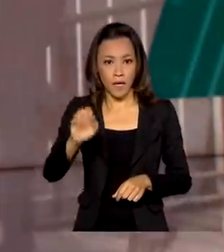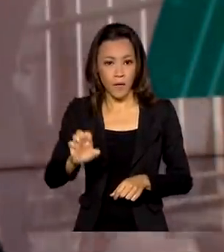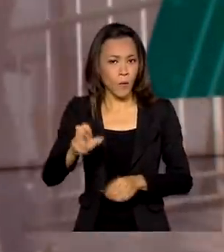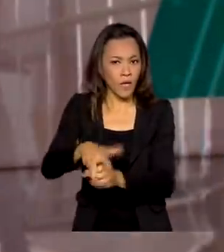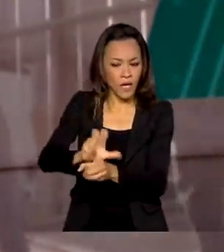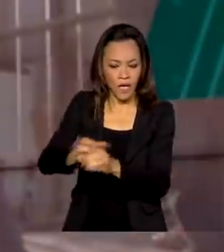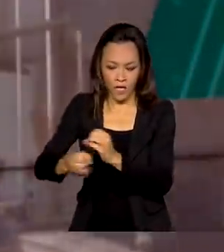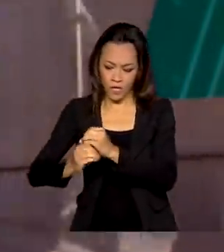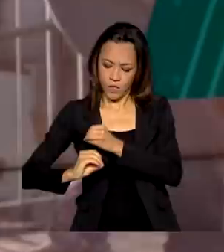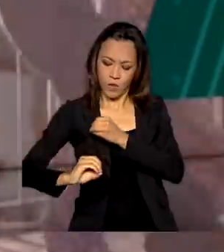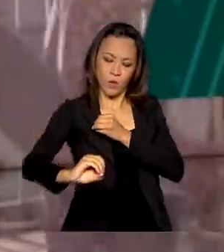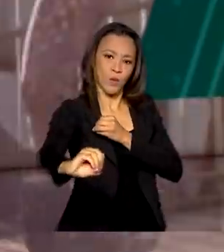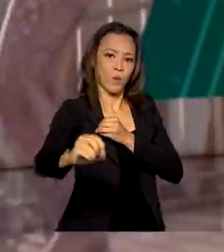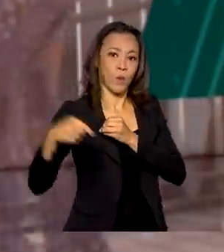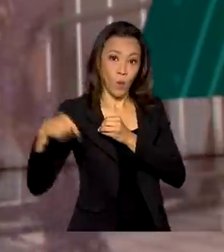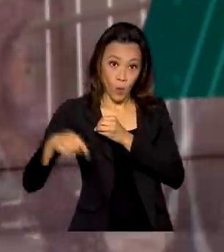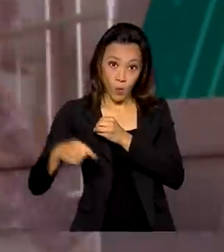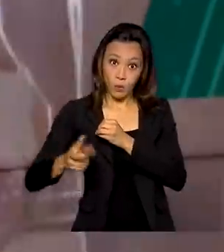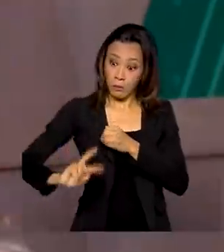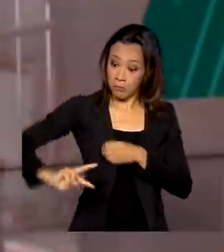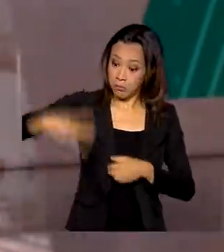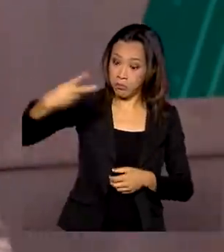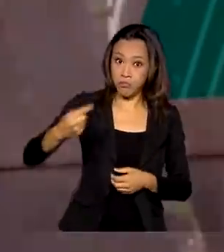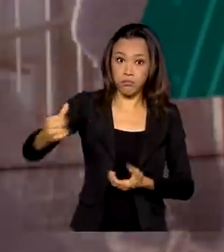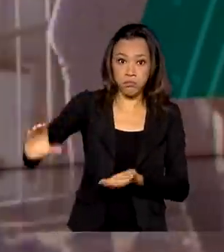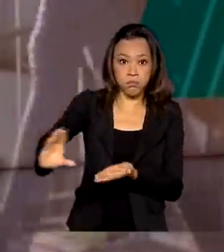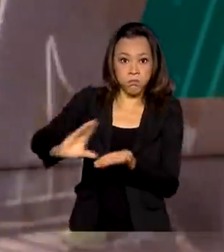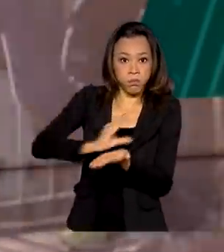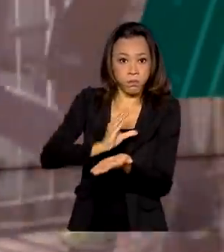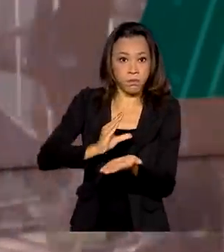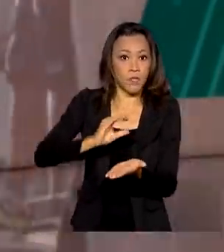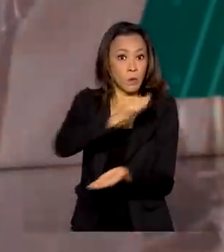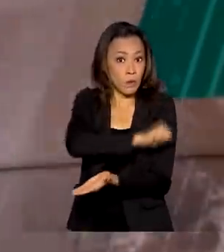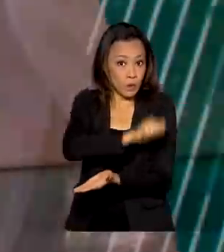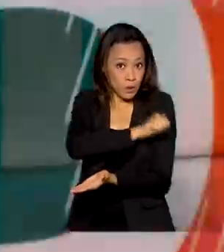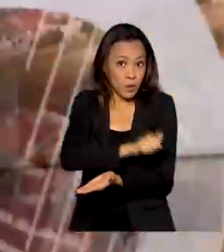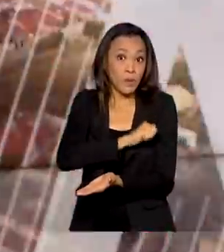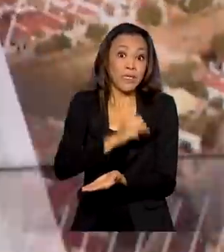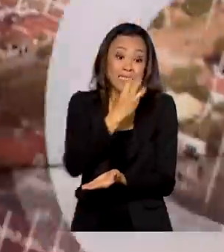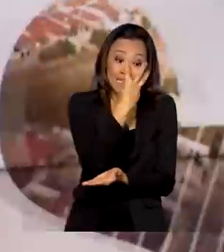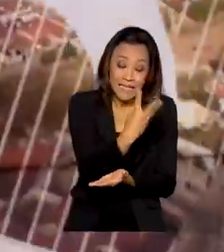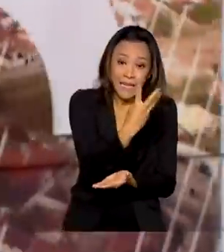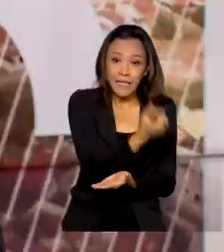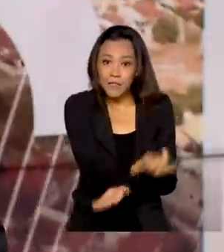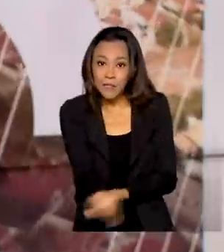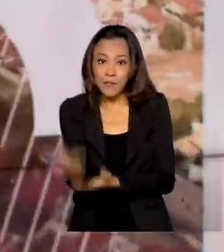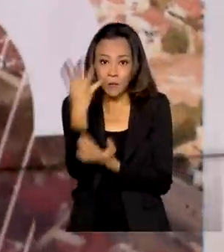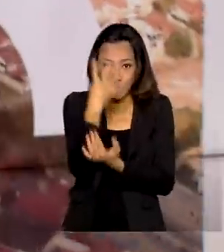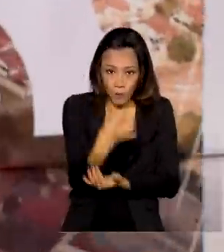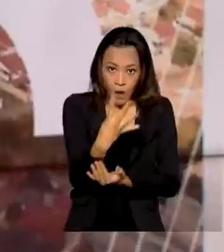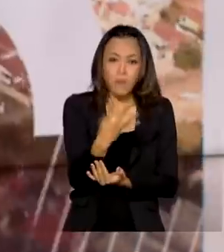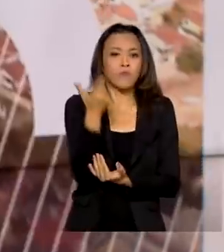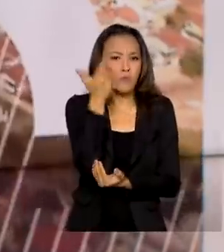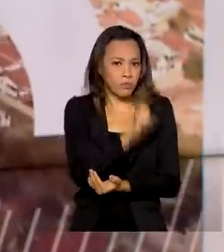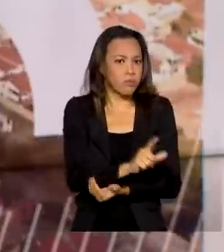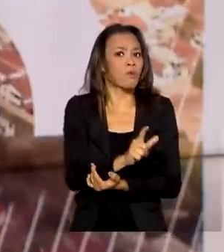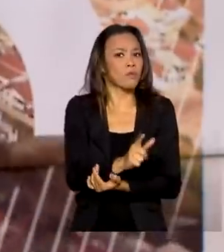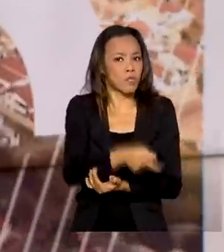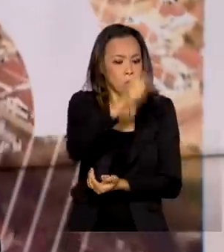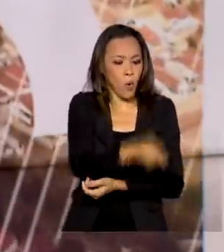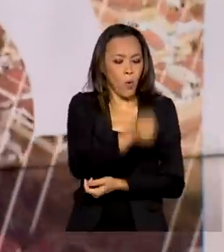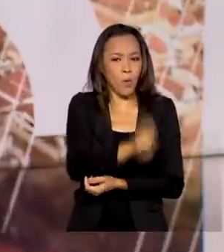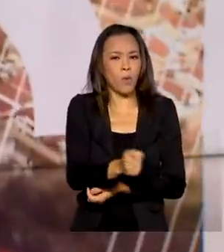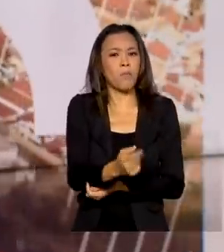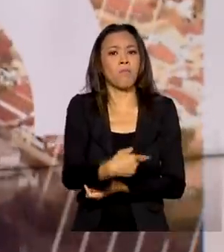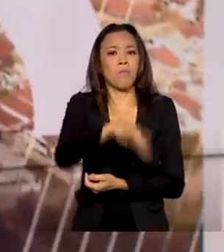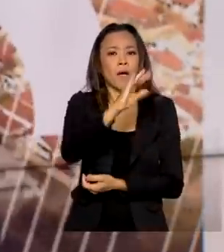arrecadou o dobro da previsão inicial. Três dos quatro blocos ofertados foram arrematados na última sexta-feira por mais